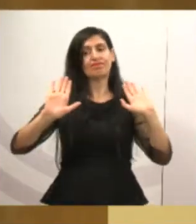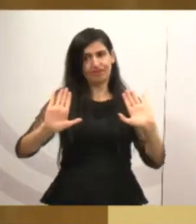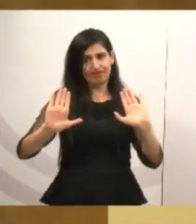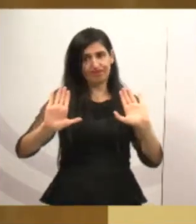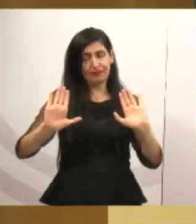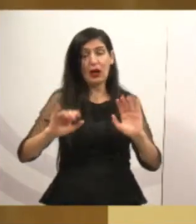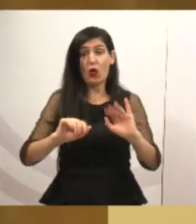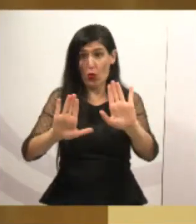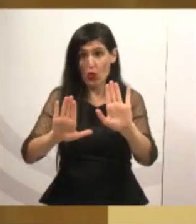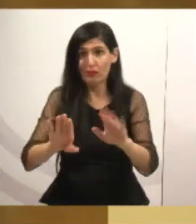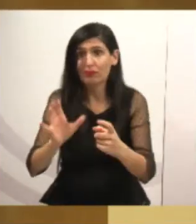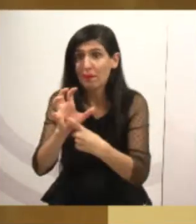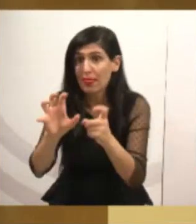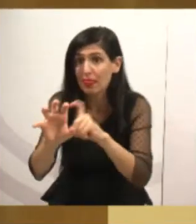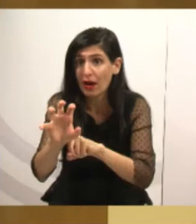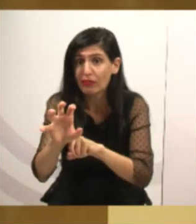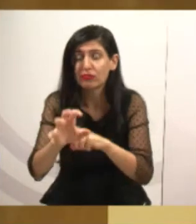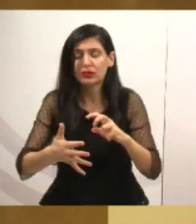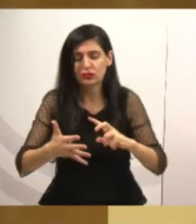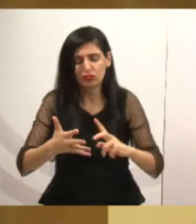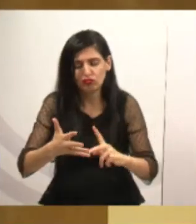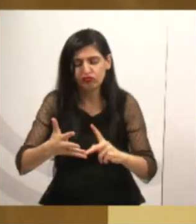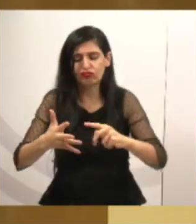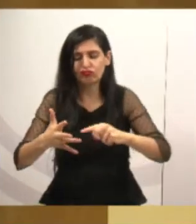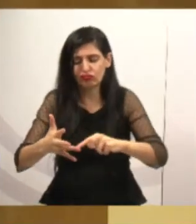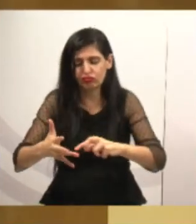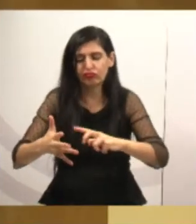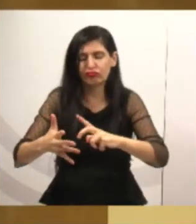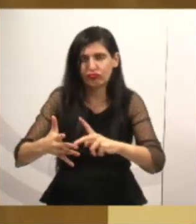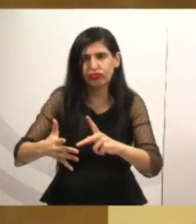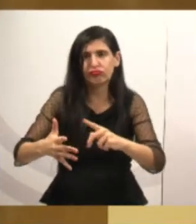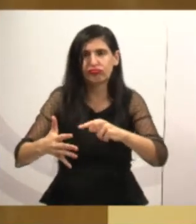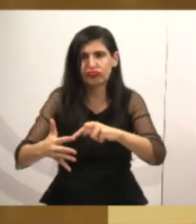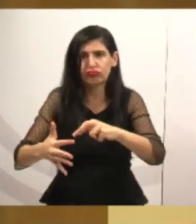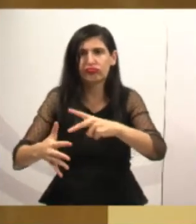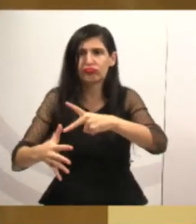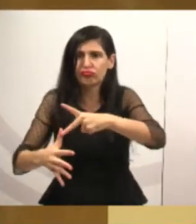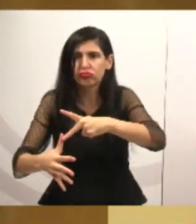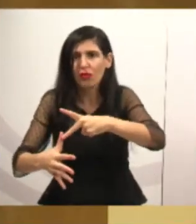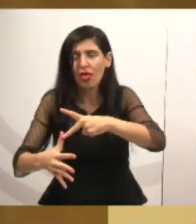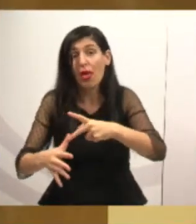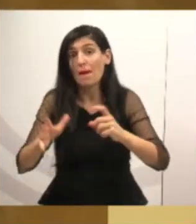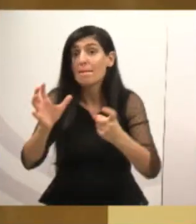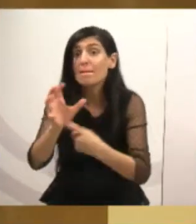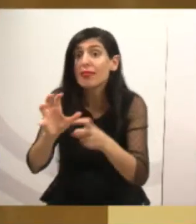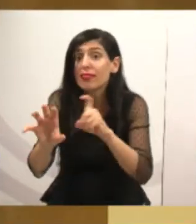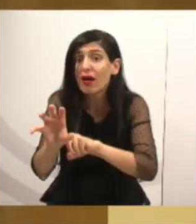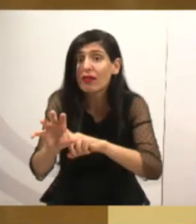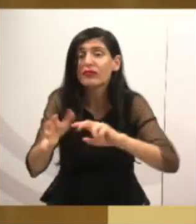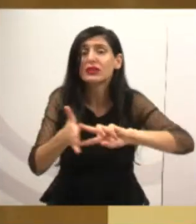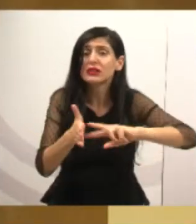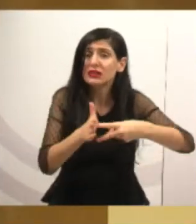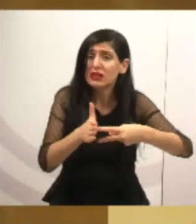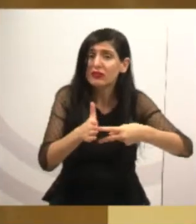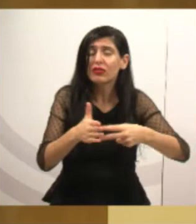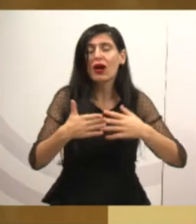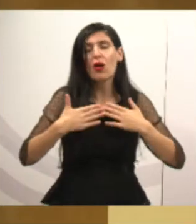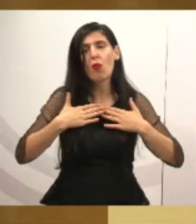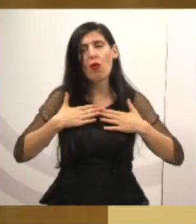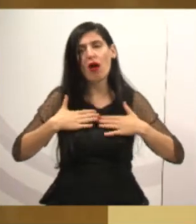aos poucos, aos poucos que eu tenho certeza que você chega no topo, e apresentar os trabalhos.